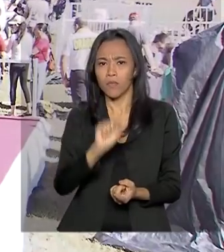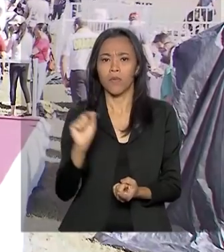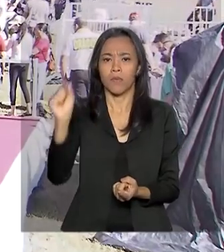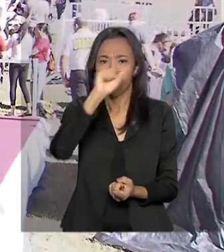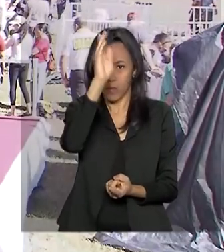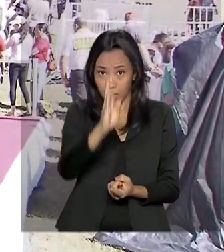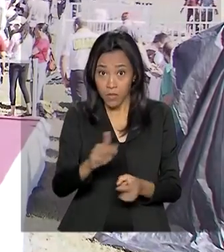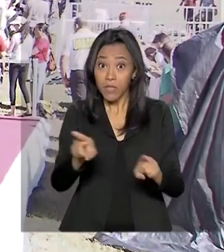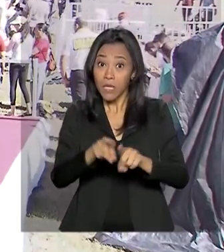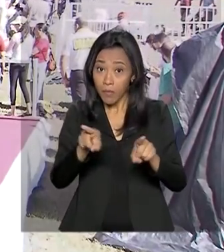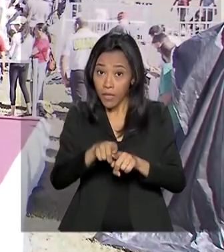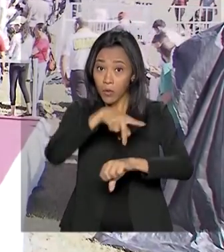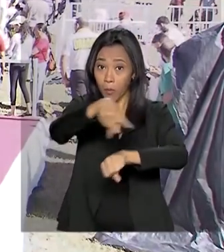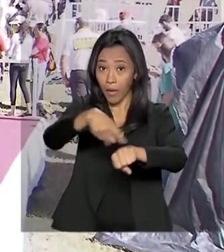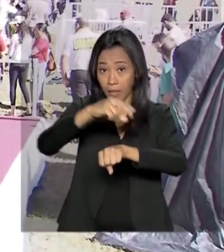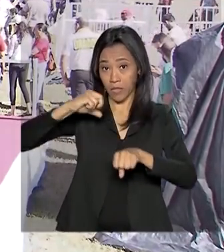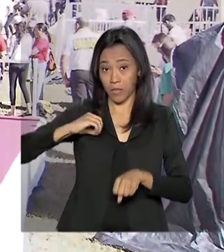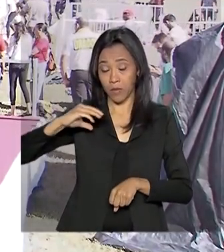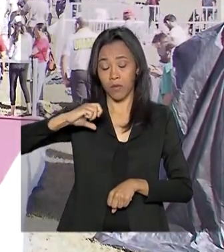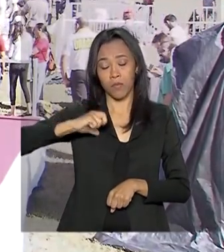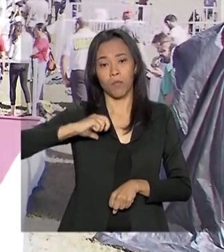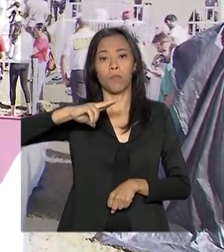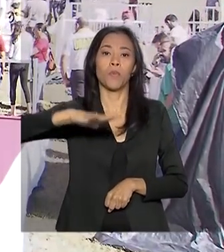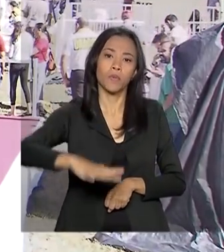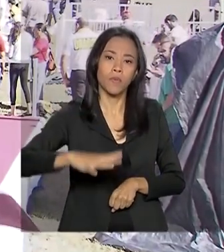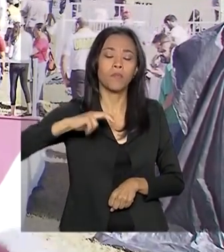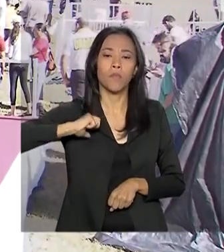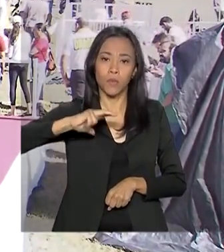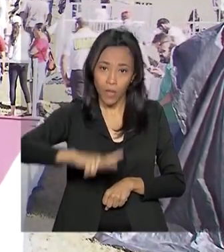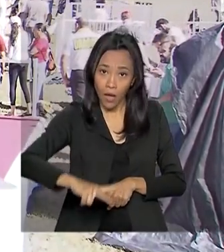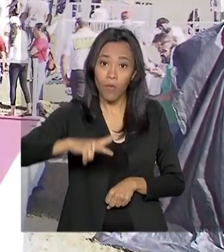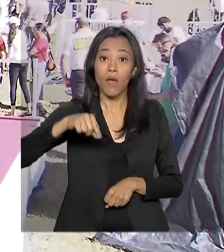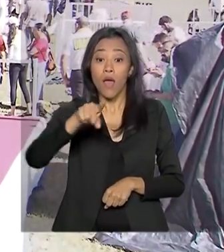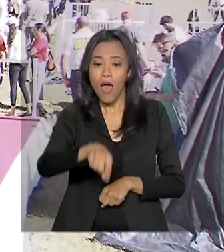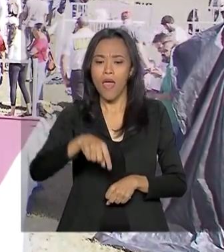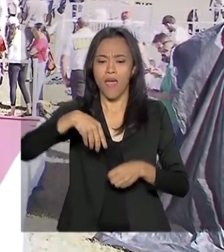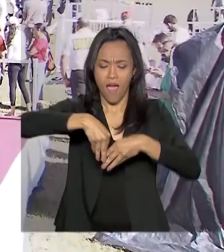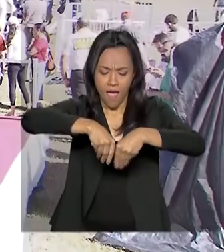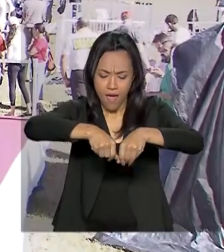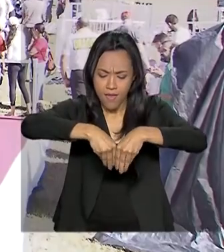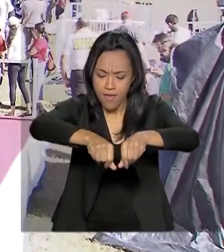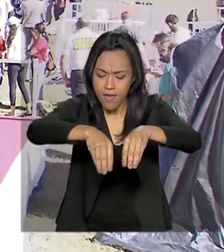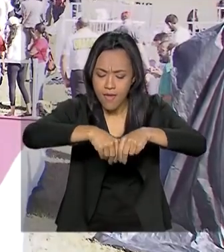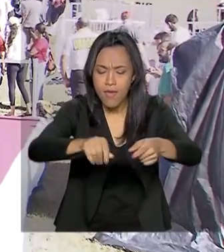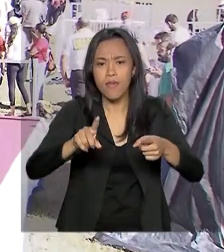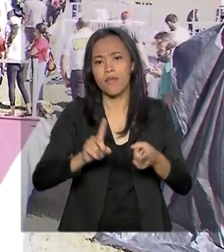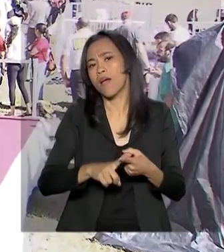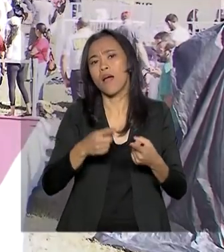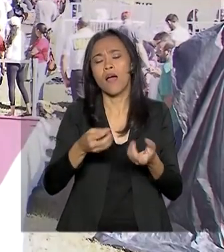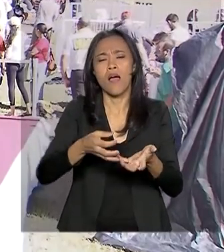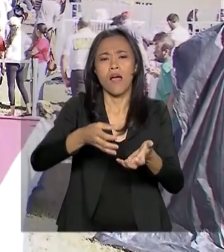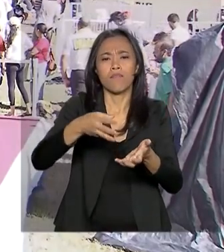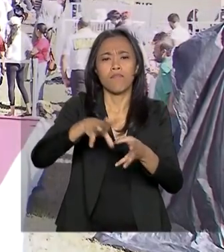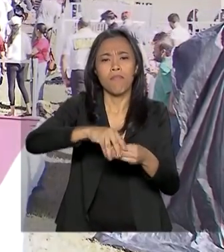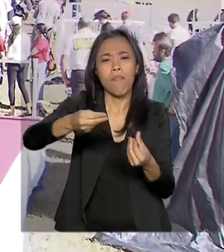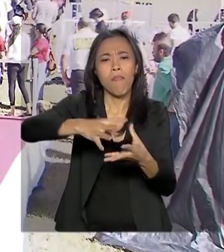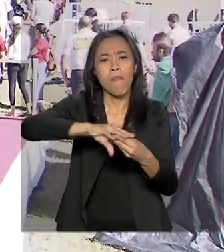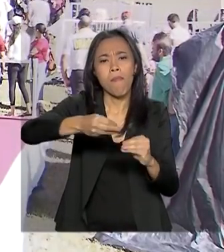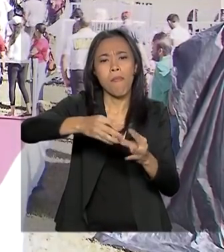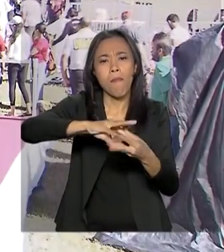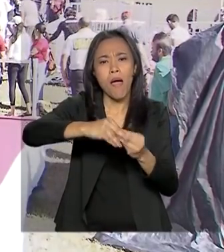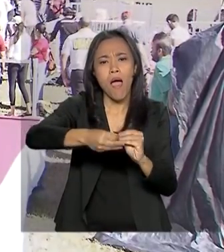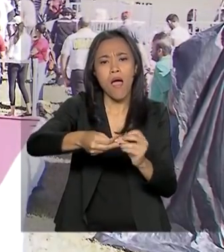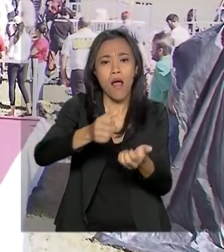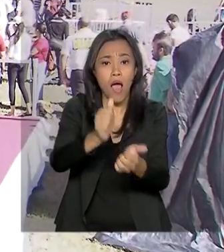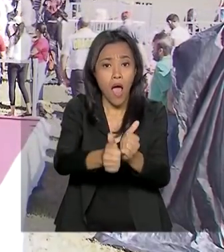em Portugal. Esse trabalho, que é uma verdadeira arte, é feito com areia, serragem e palha de arroz, tudo colorido com tinta.